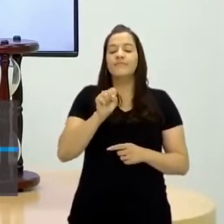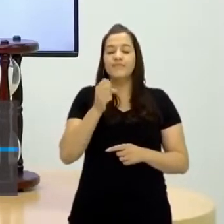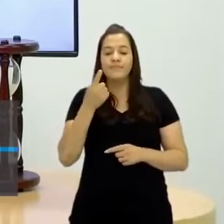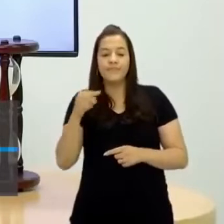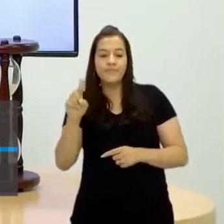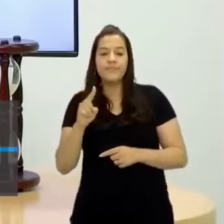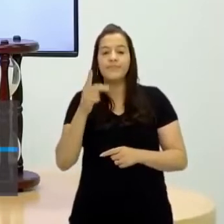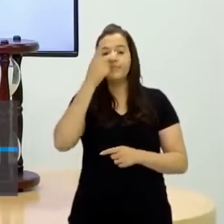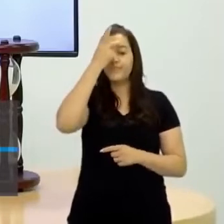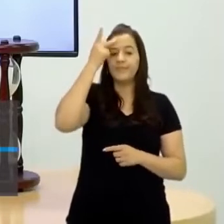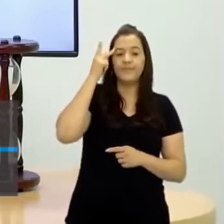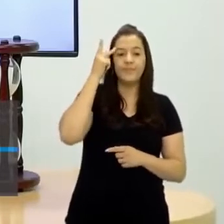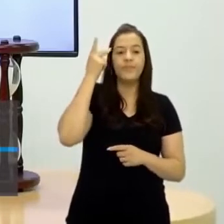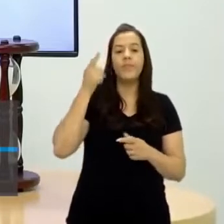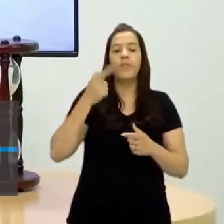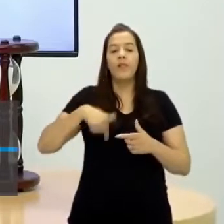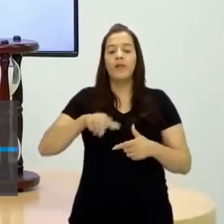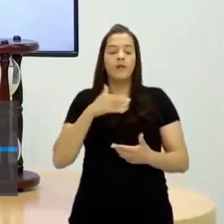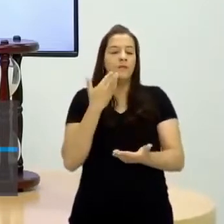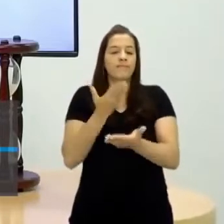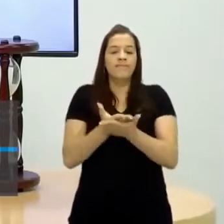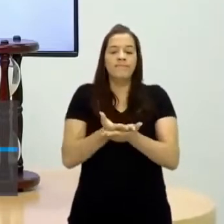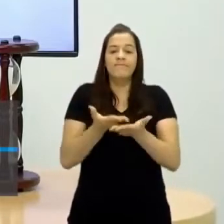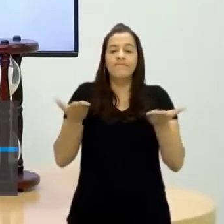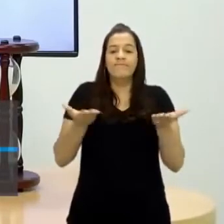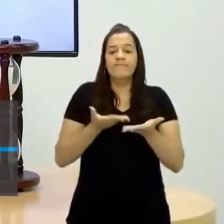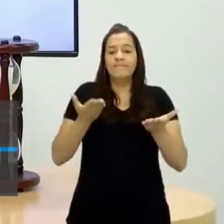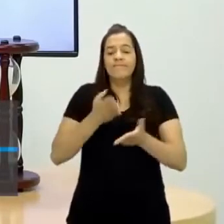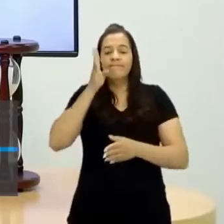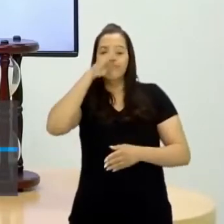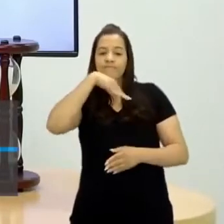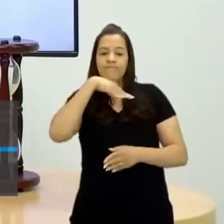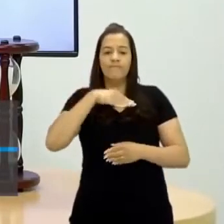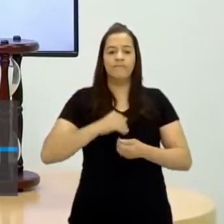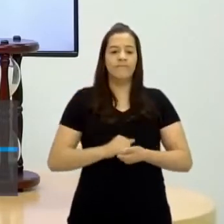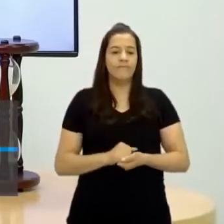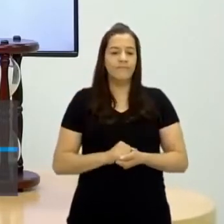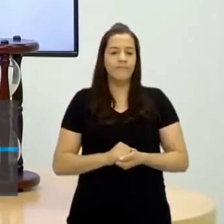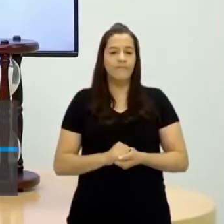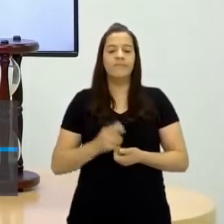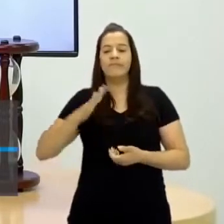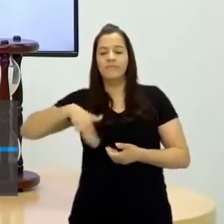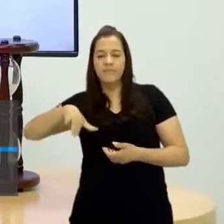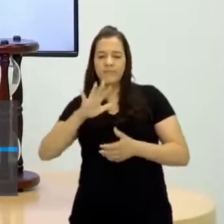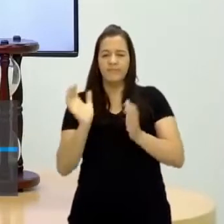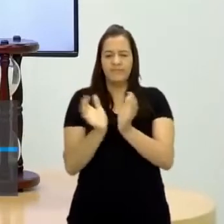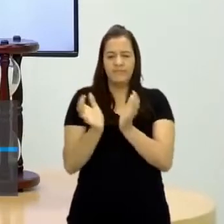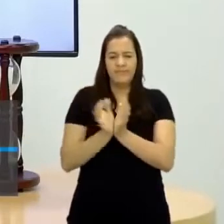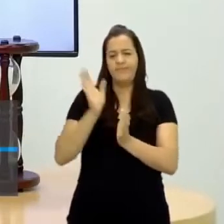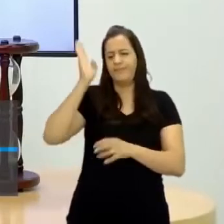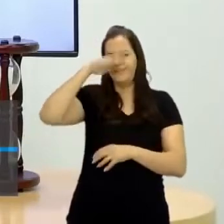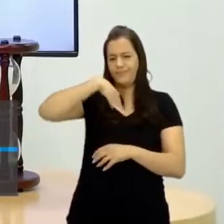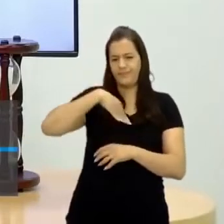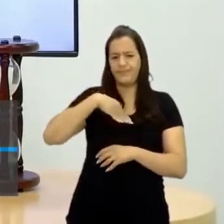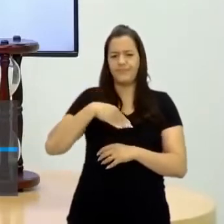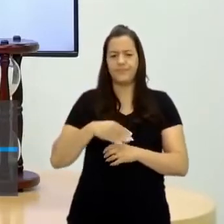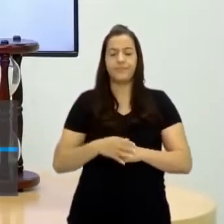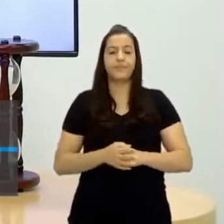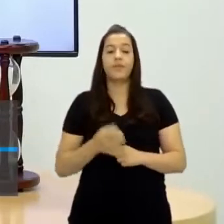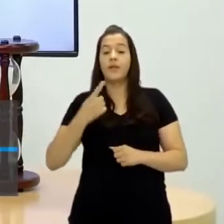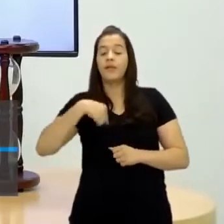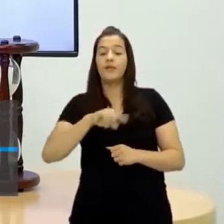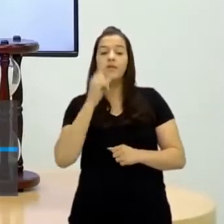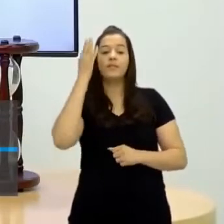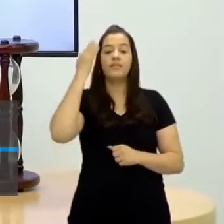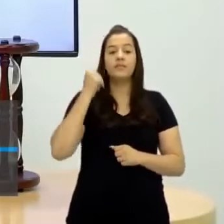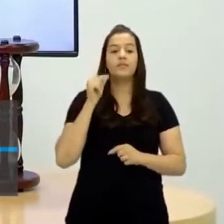são... vamos combinar assim, pessoas que são do mal, né? Pessoas do mal são os vilãos, né? Só que a gente sabe